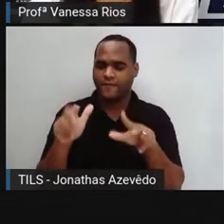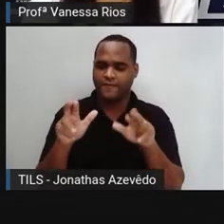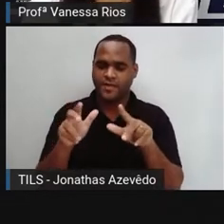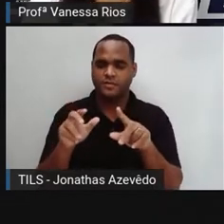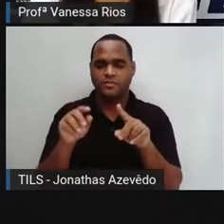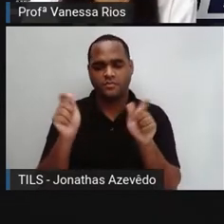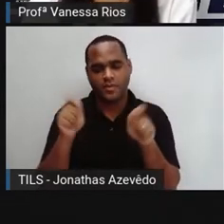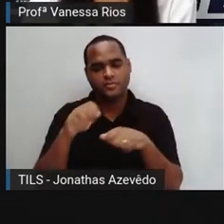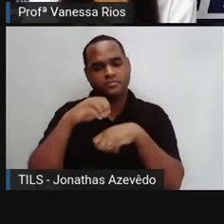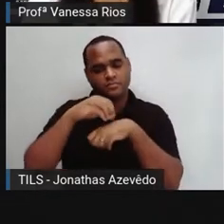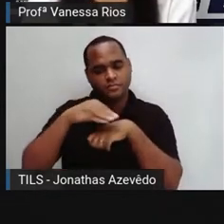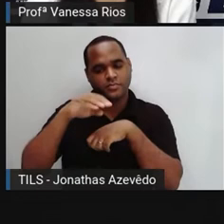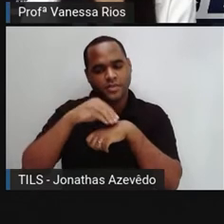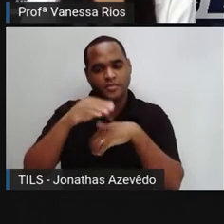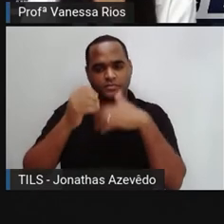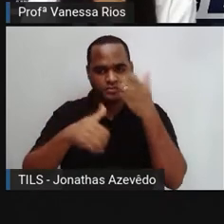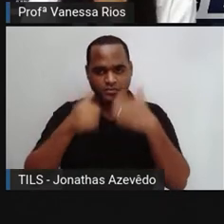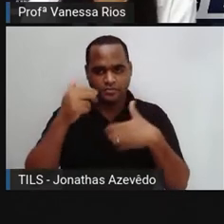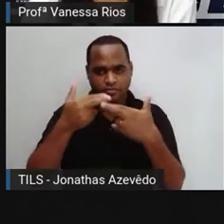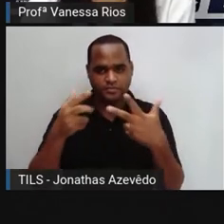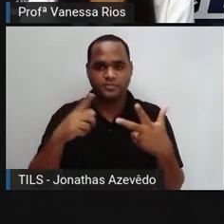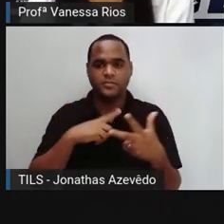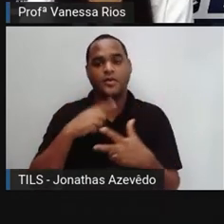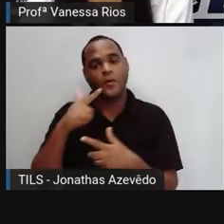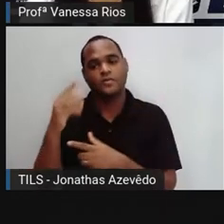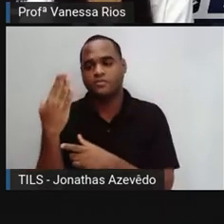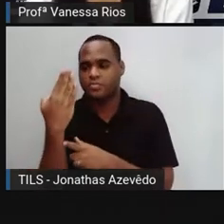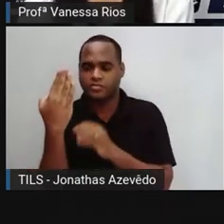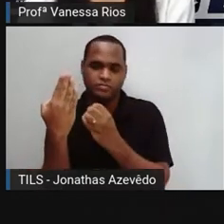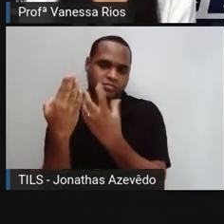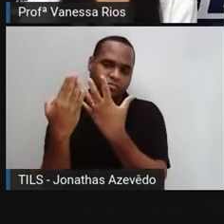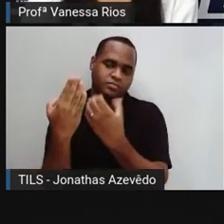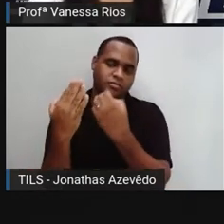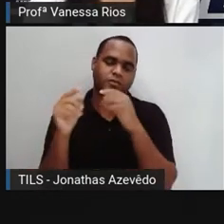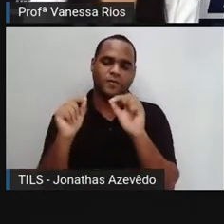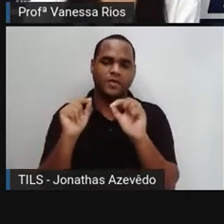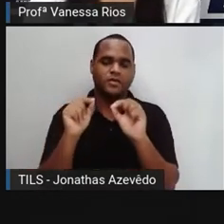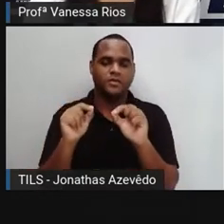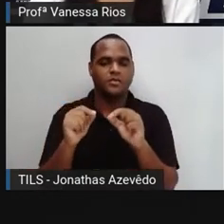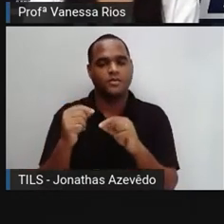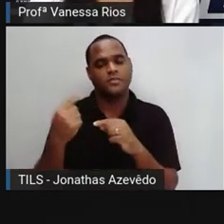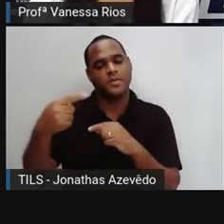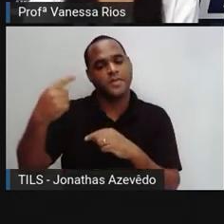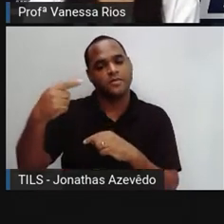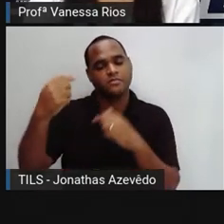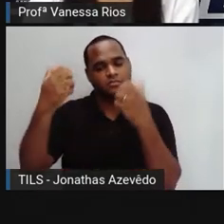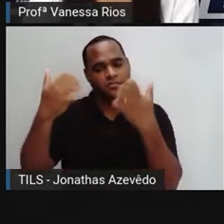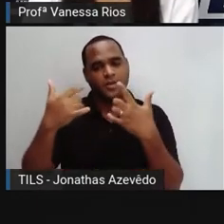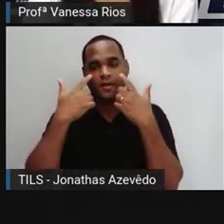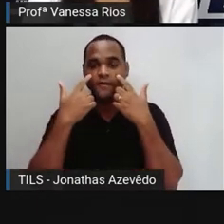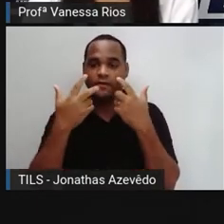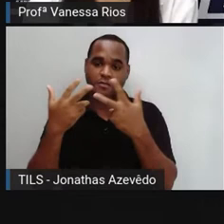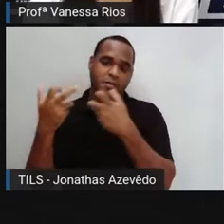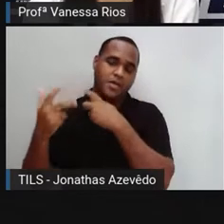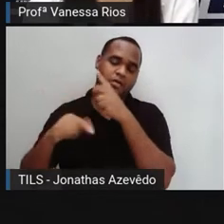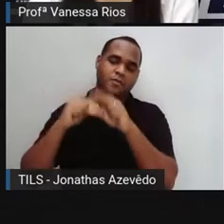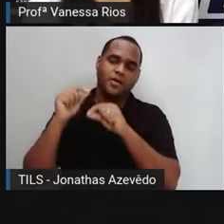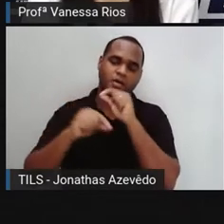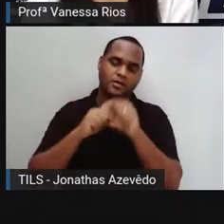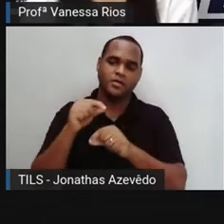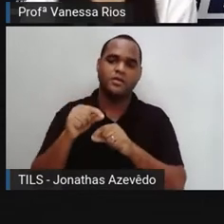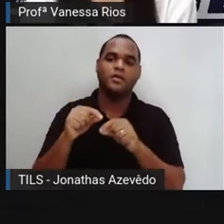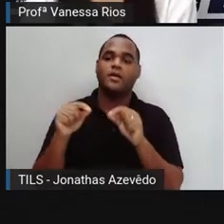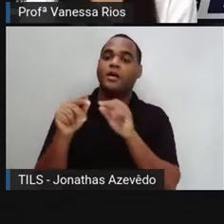informações. E a Pró vai nas placas novamente, tá certo? Uma primeira placa aí, onde a gente observa a informação, né?